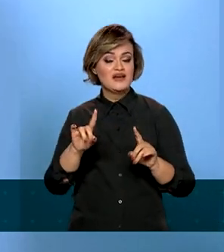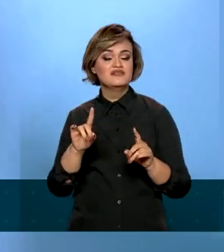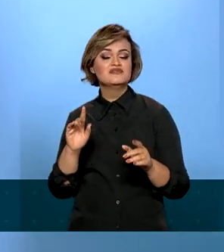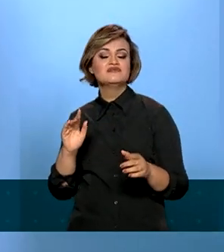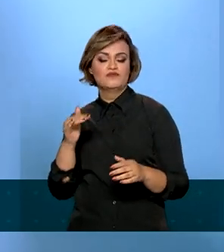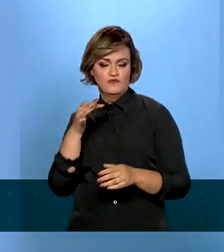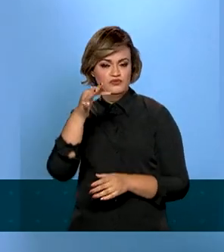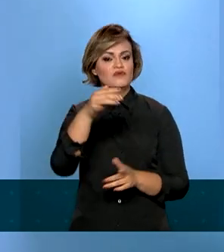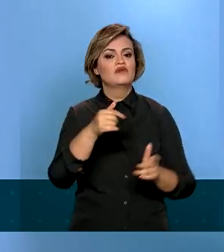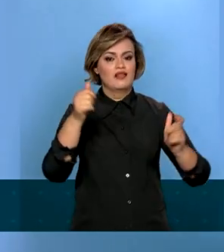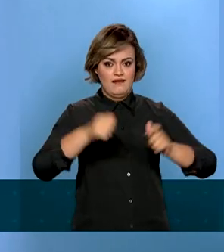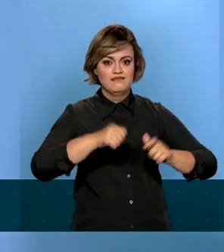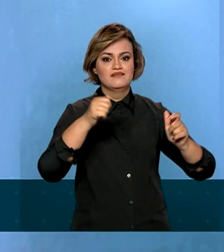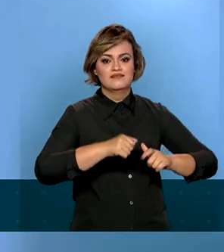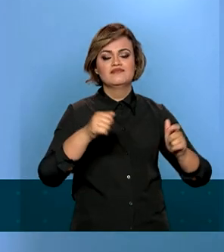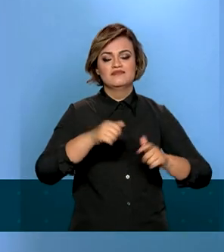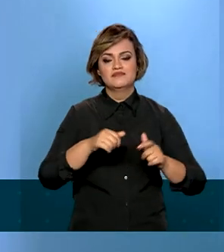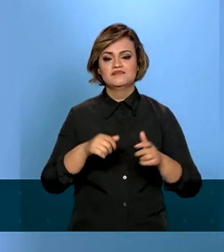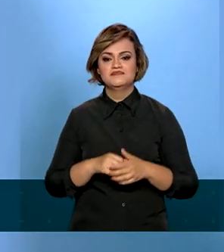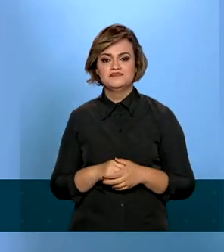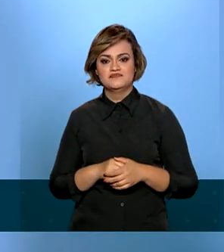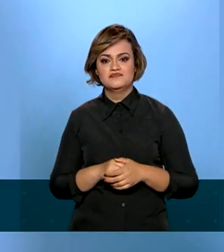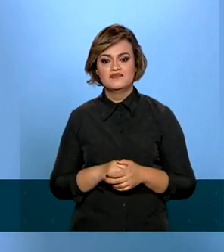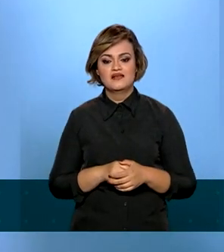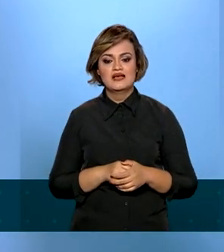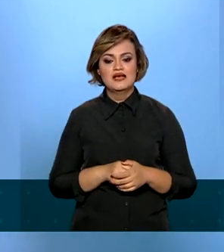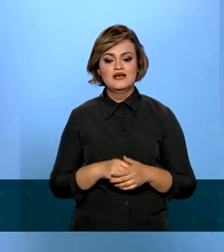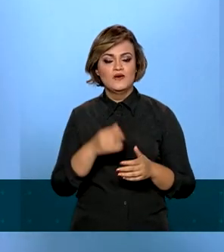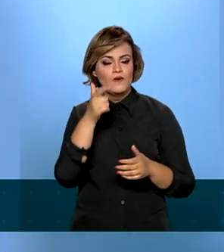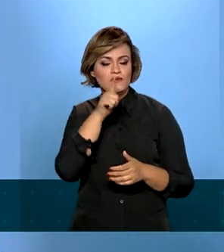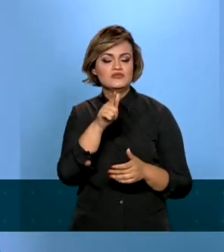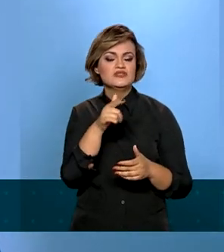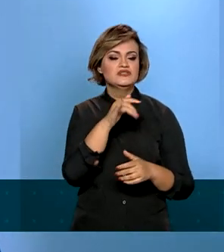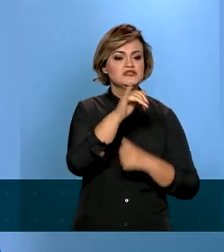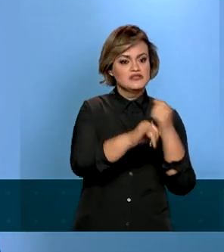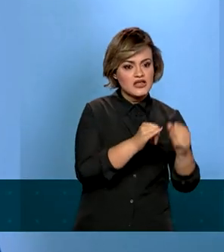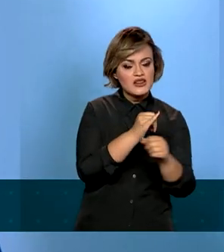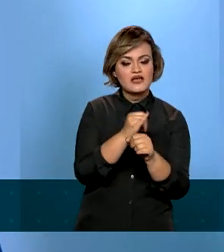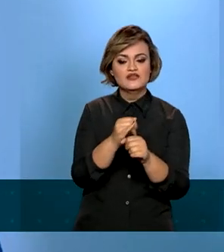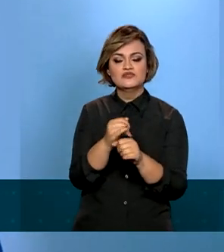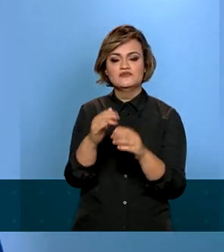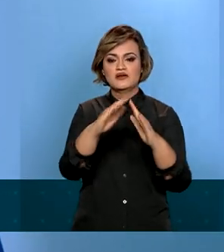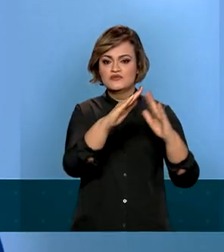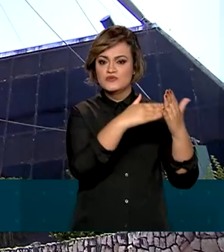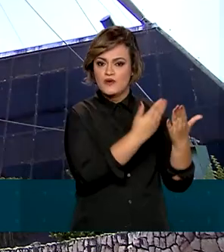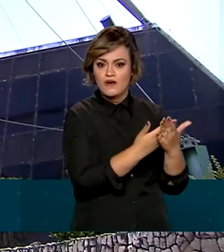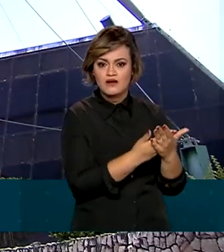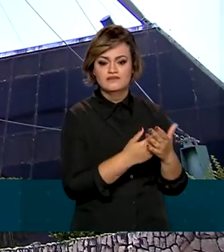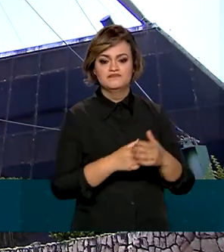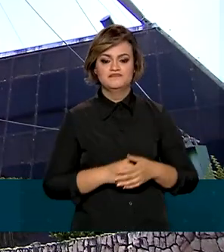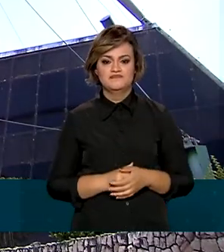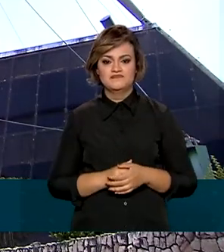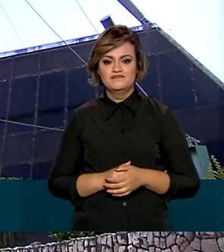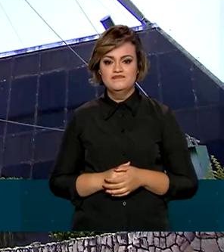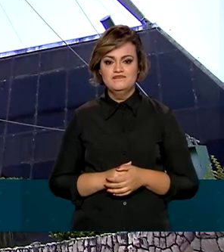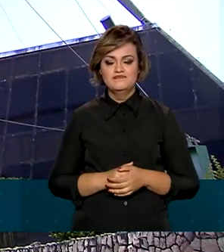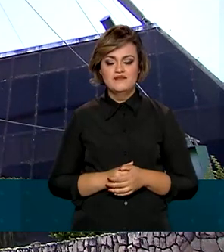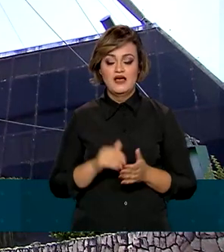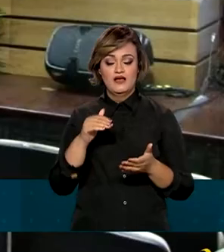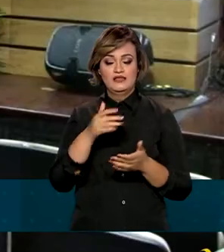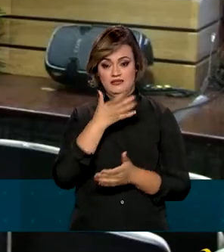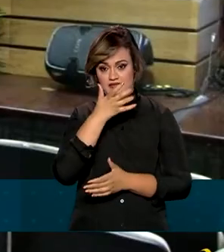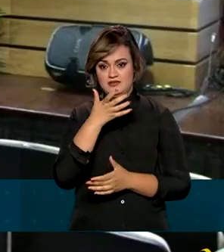cronograma estabelecido no nosso edital. Levar a conectividade para as escolas. No final do ano